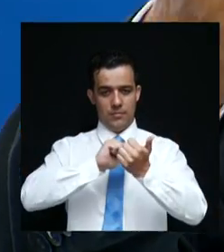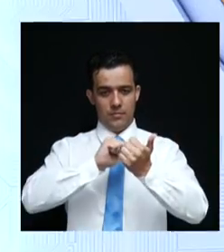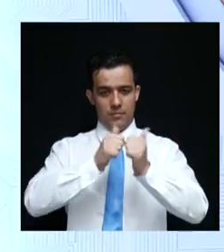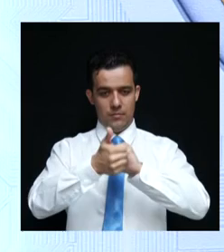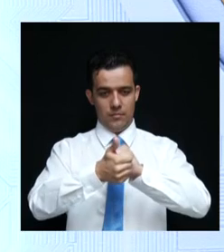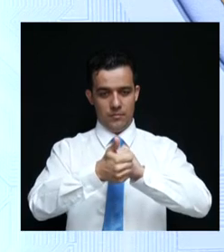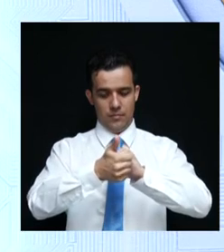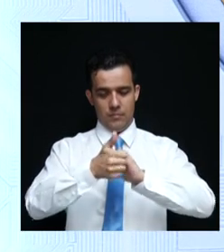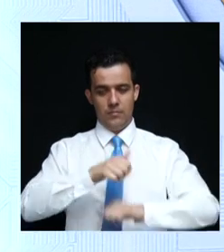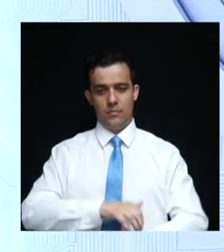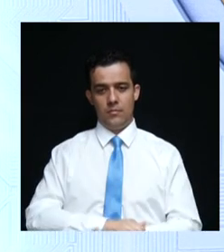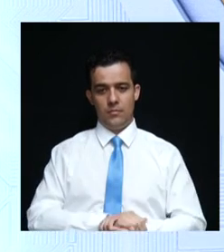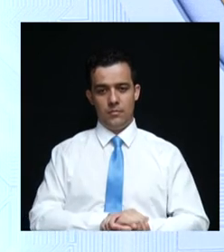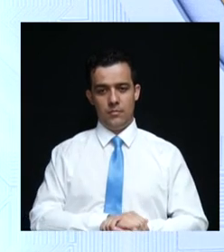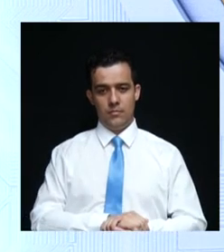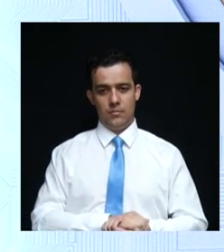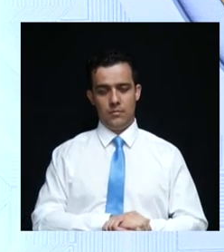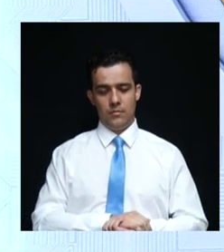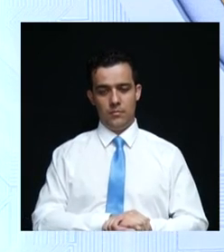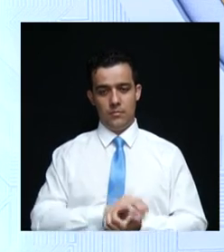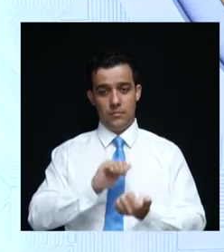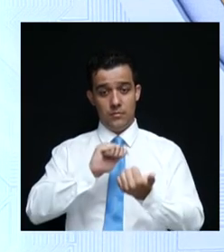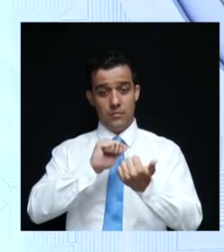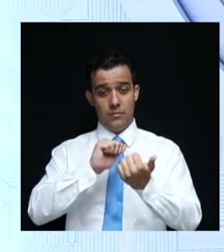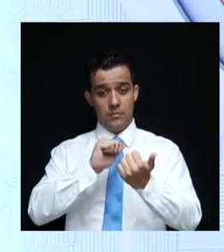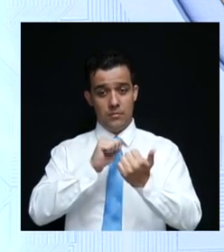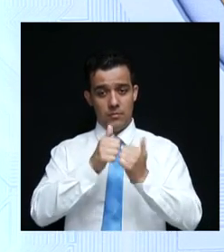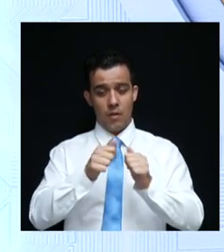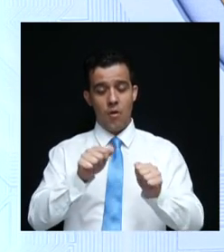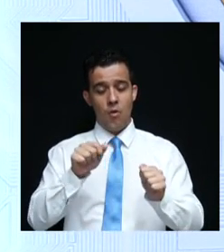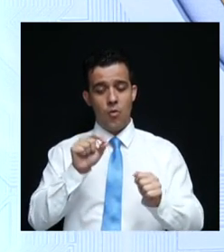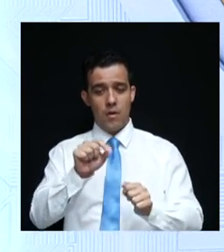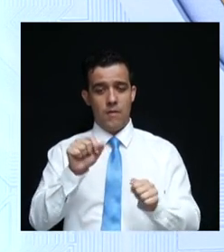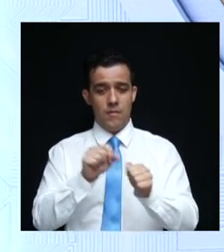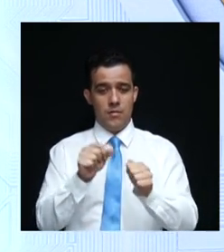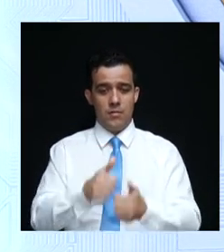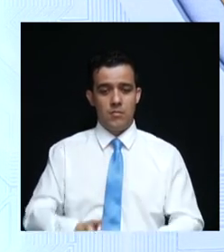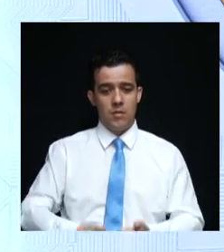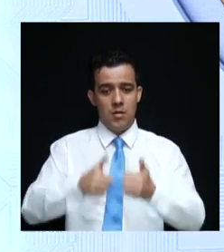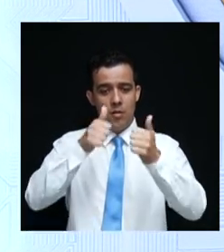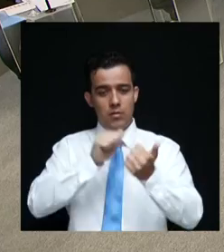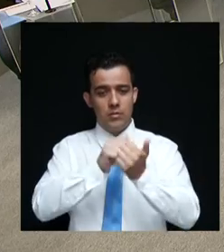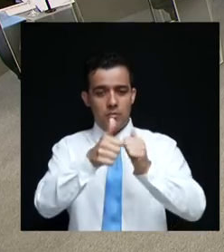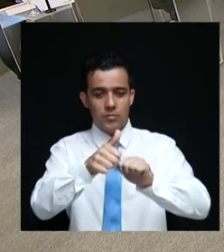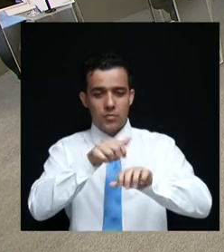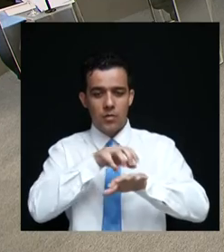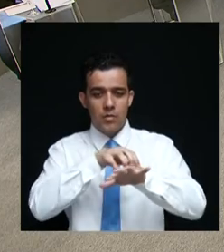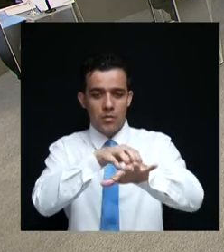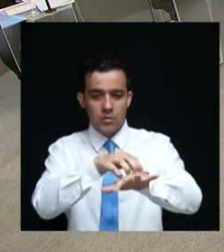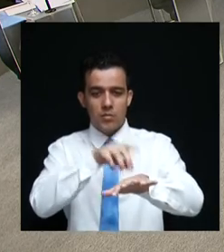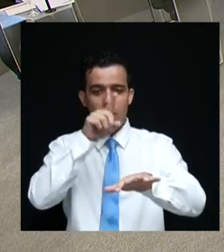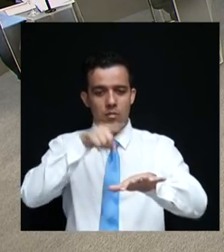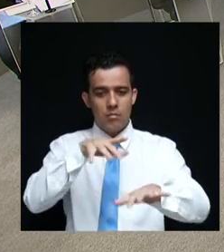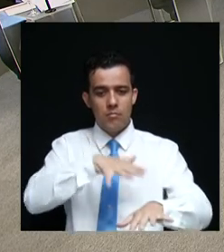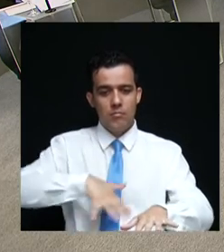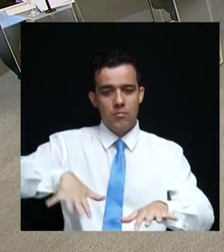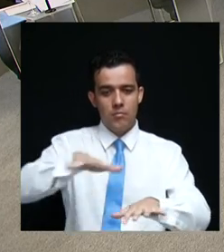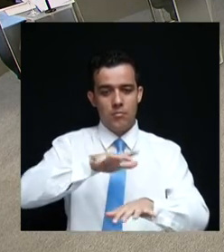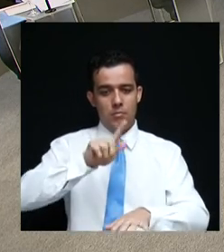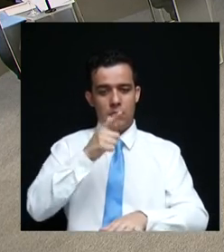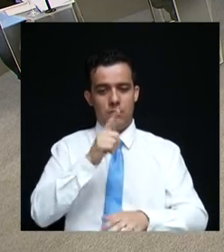transporte. O que fazer para melhorar o transporte coletivo da região metropolitana de Goiânia?